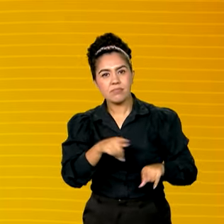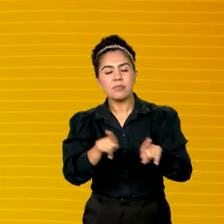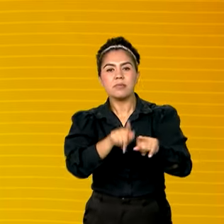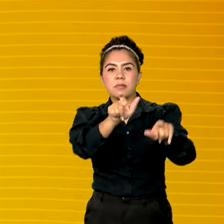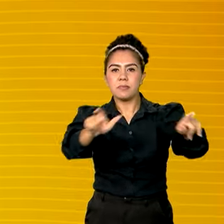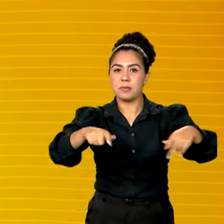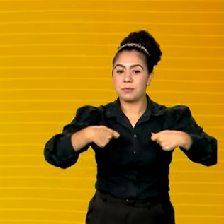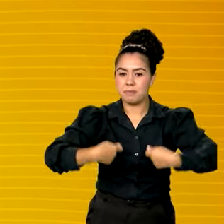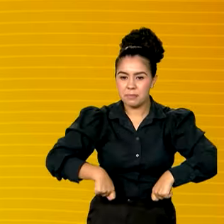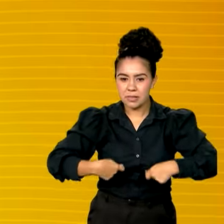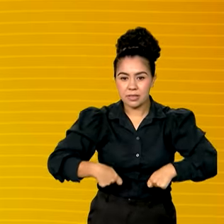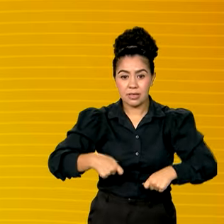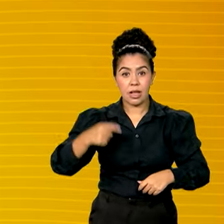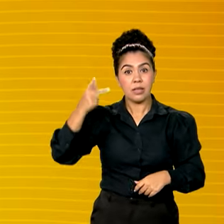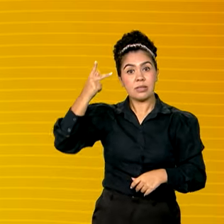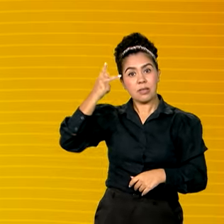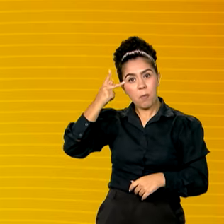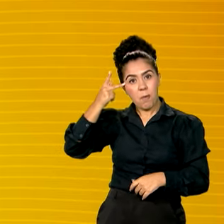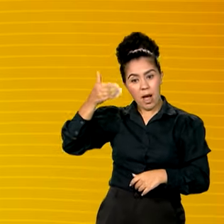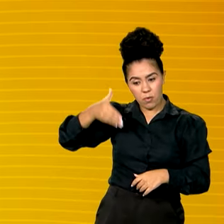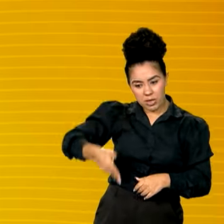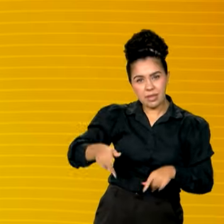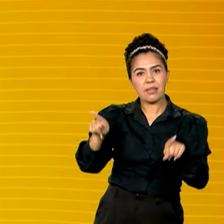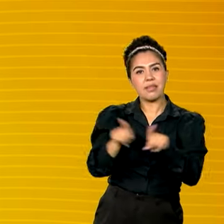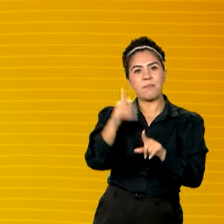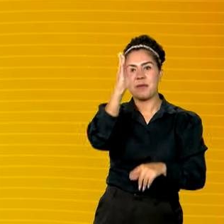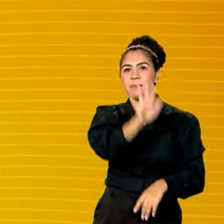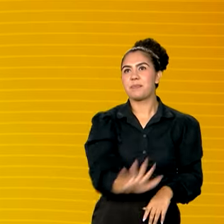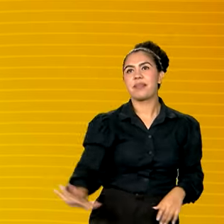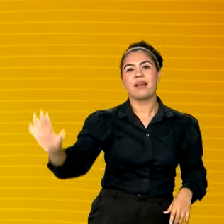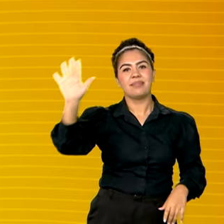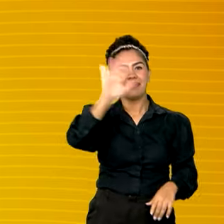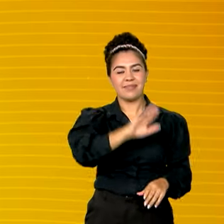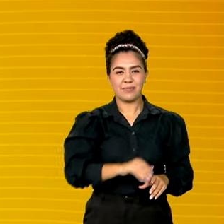precisa, em São Paulo e no Brasil. E